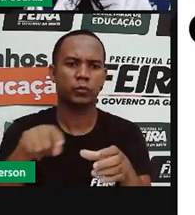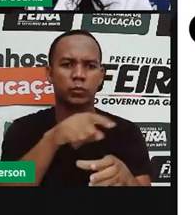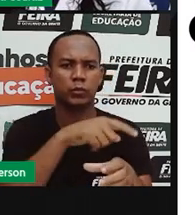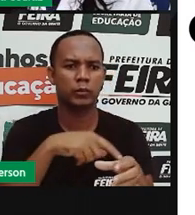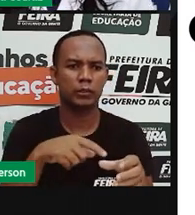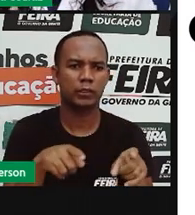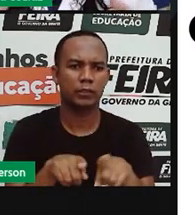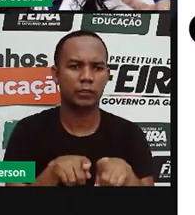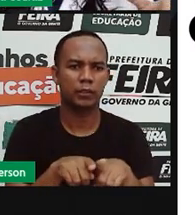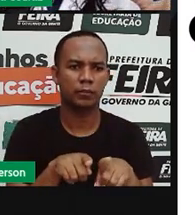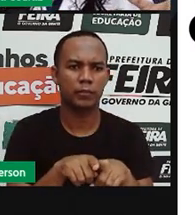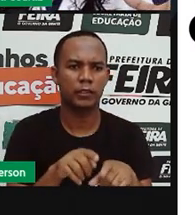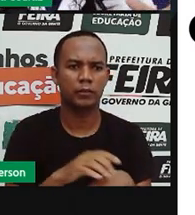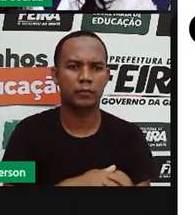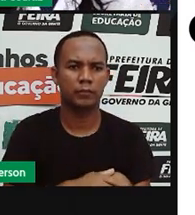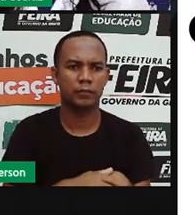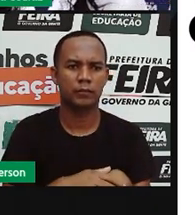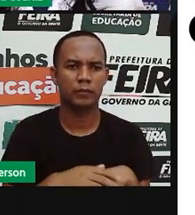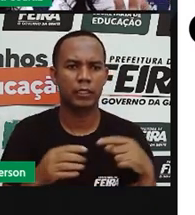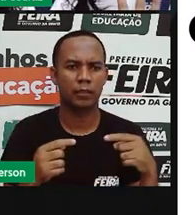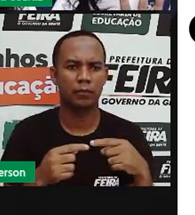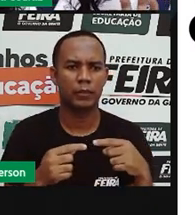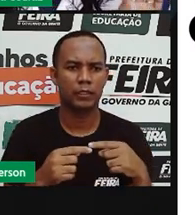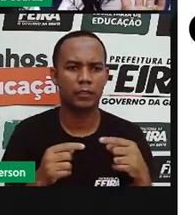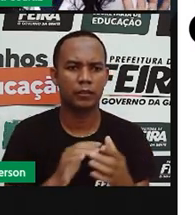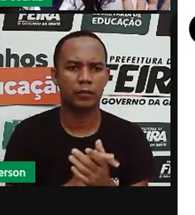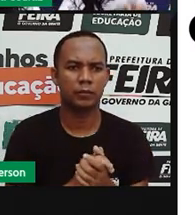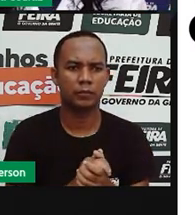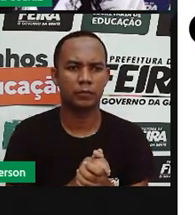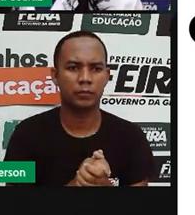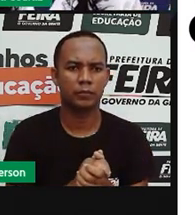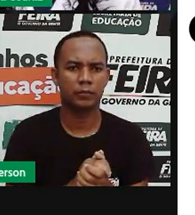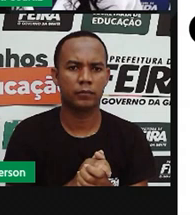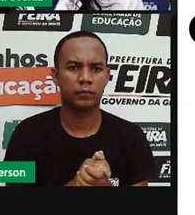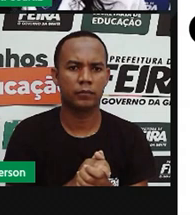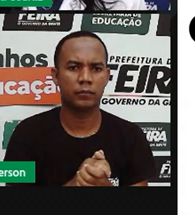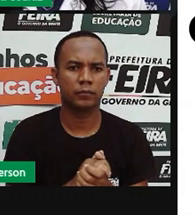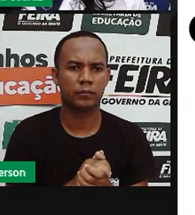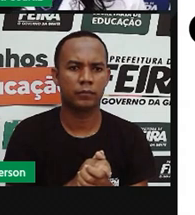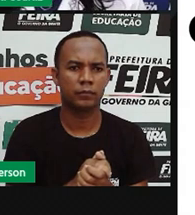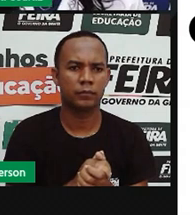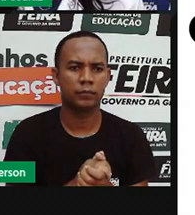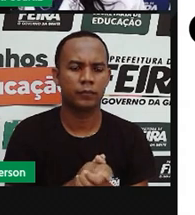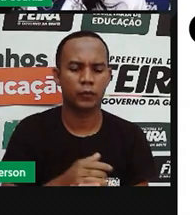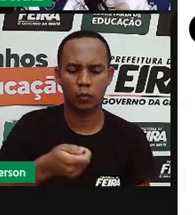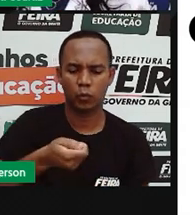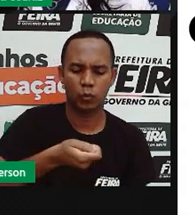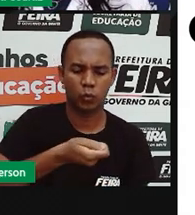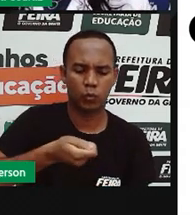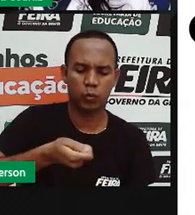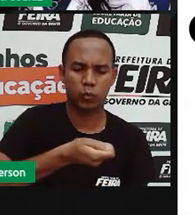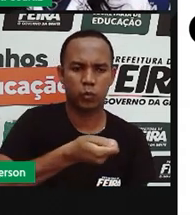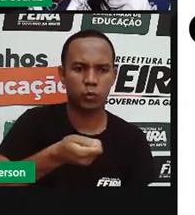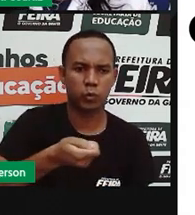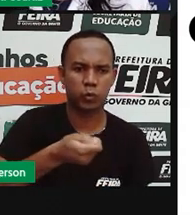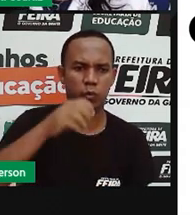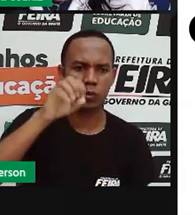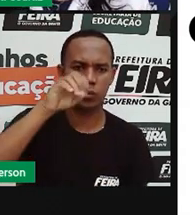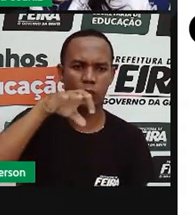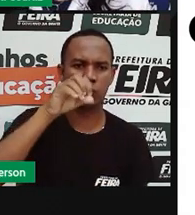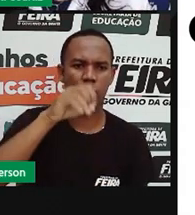é uma estrela quente. É, a estrela é quente. a lanterna é natural